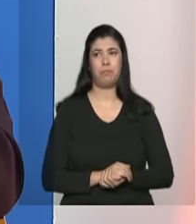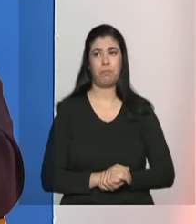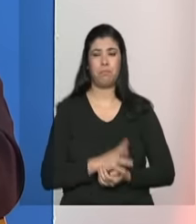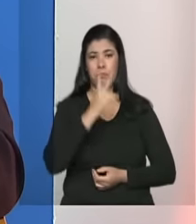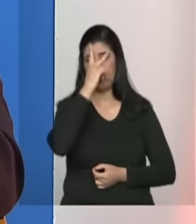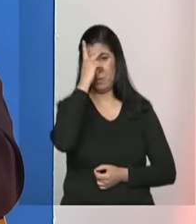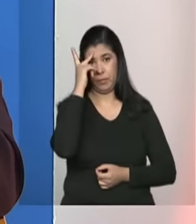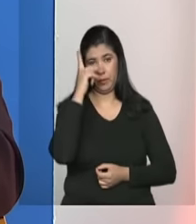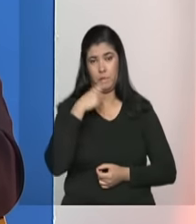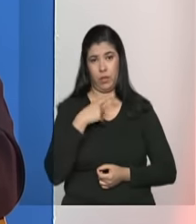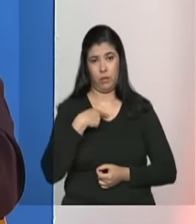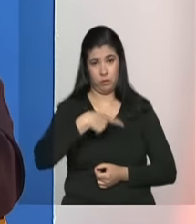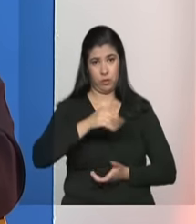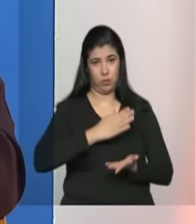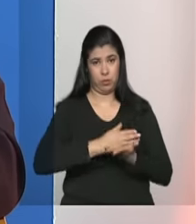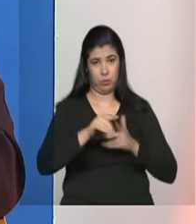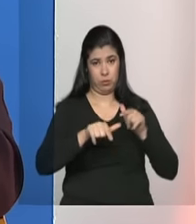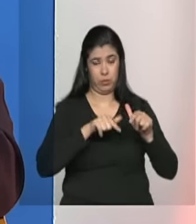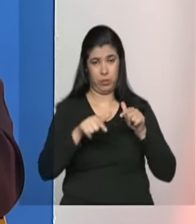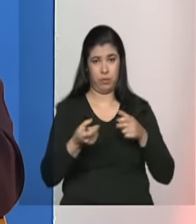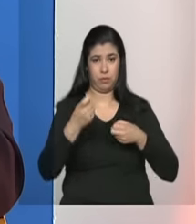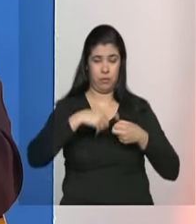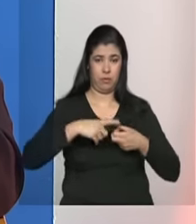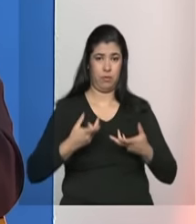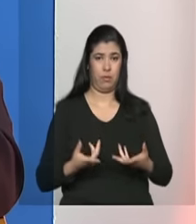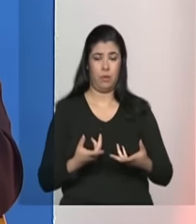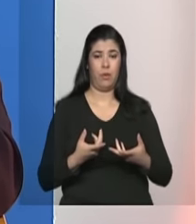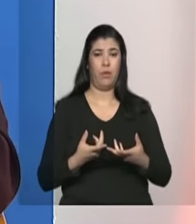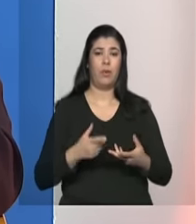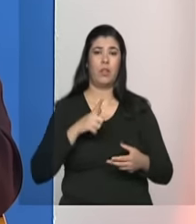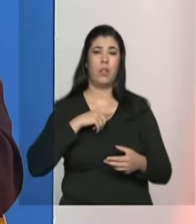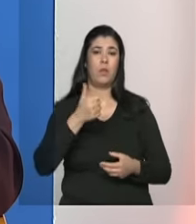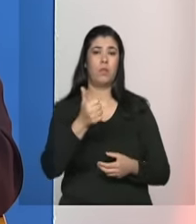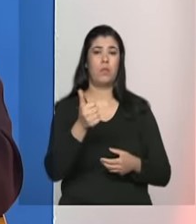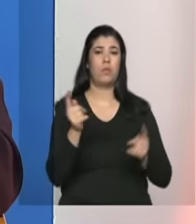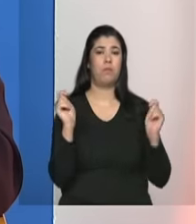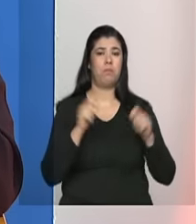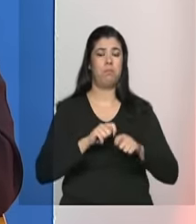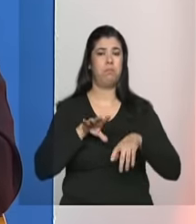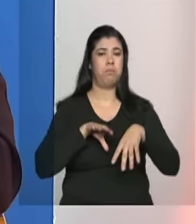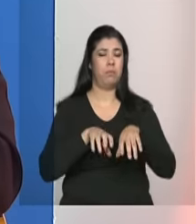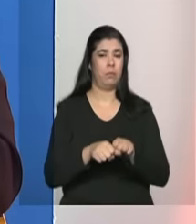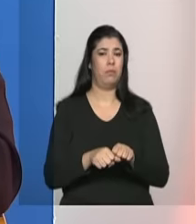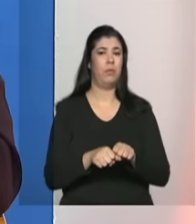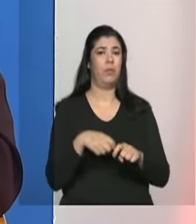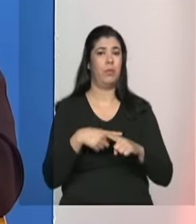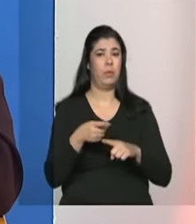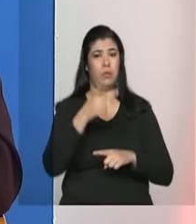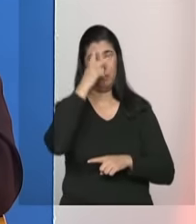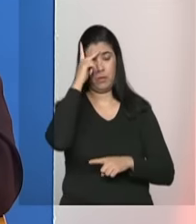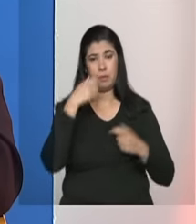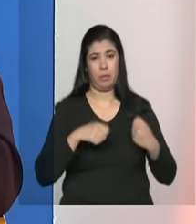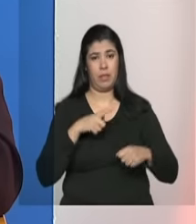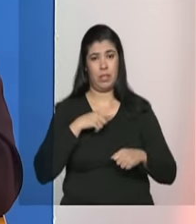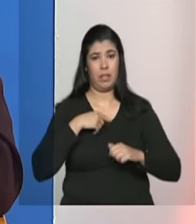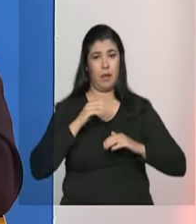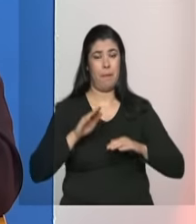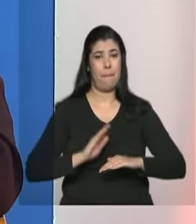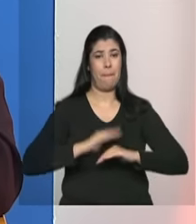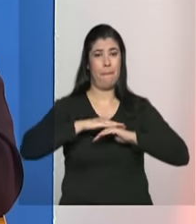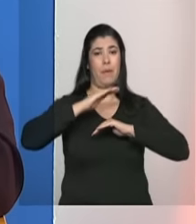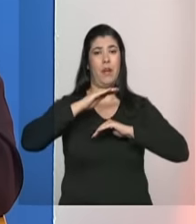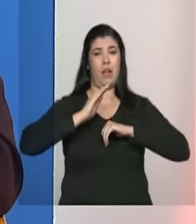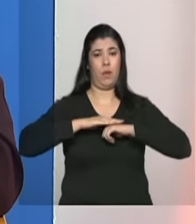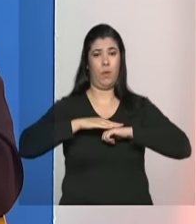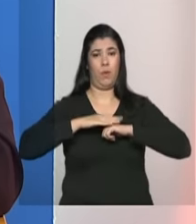inserida no mercado de trabalho ela já pode estar com alguma qualificação e capacitação profissional porque ela tem que estar com um pouco mais de autonomia e independência